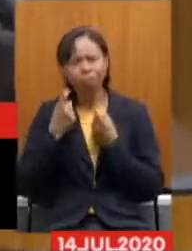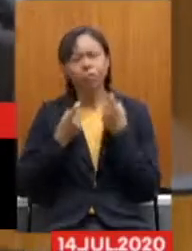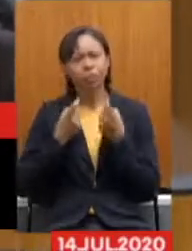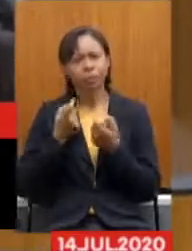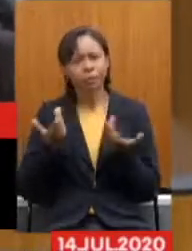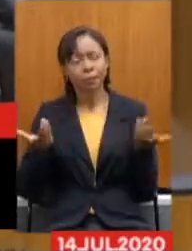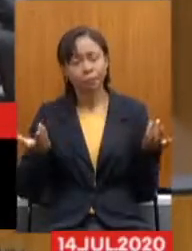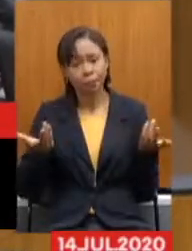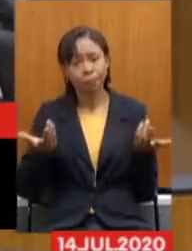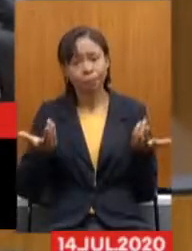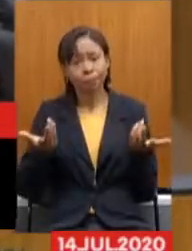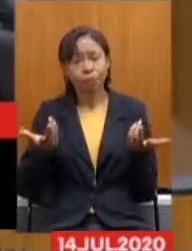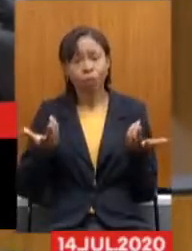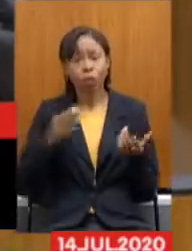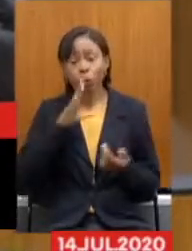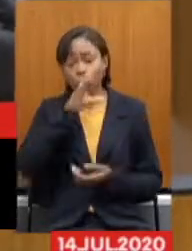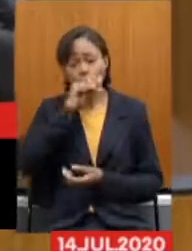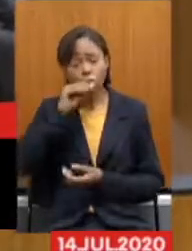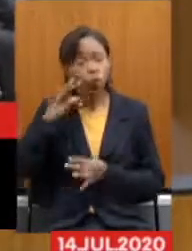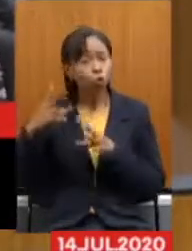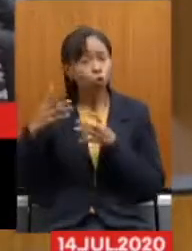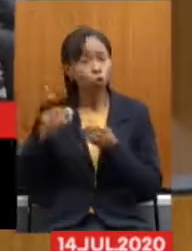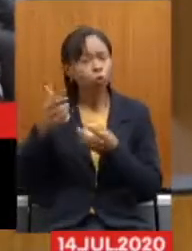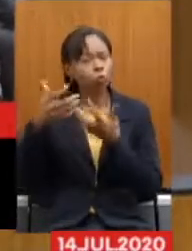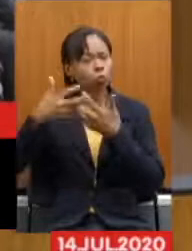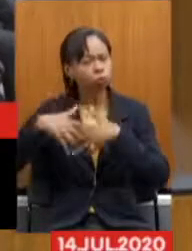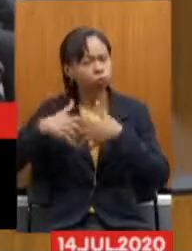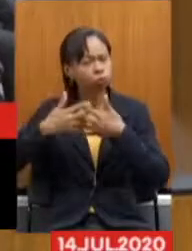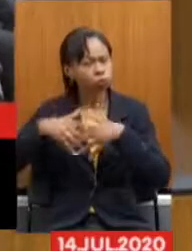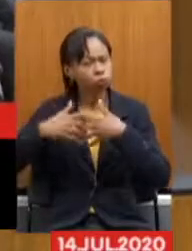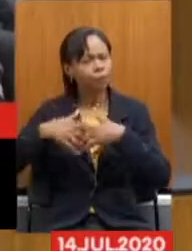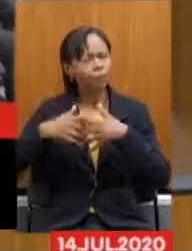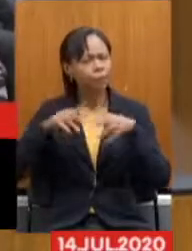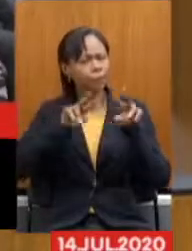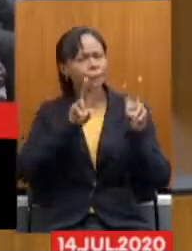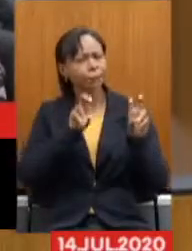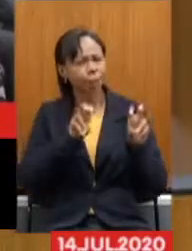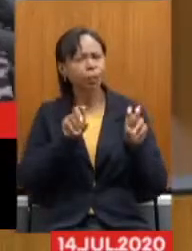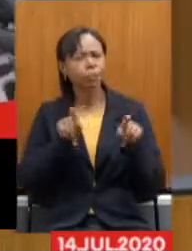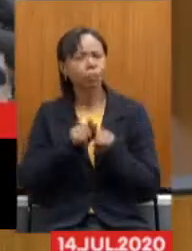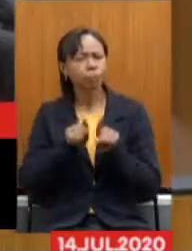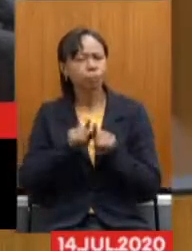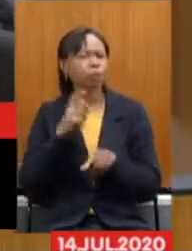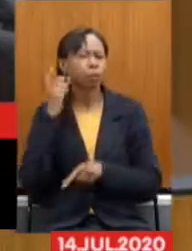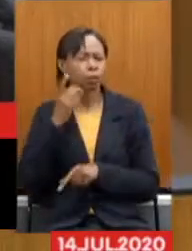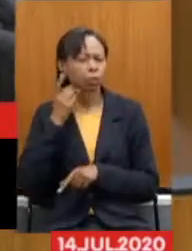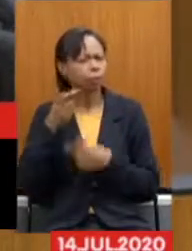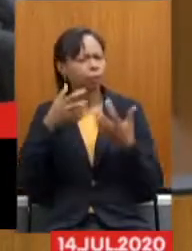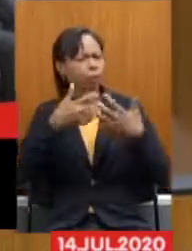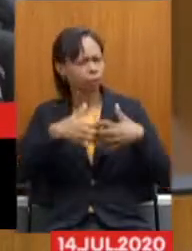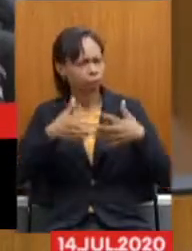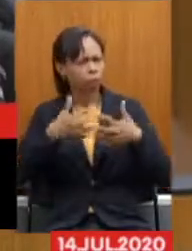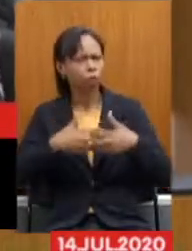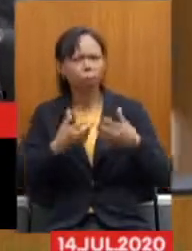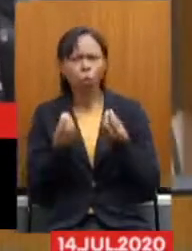Era para que todos Os servidores Reflitam sobre isso E que os deputados Também Qual que o destino Do Ipseng Porque fala